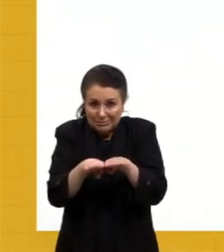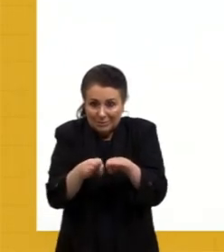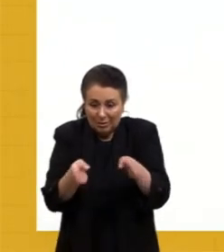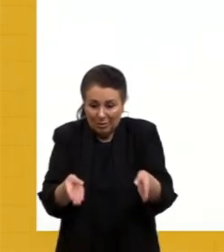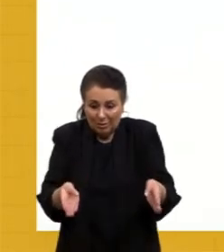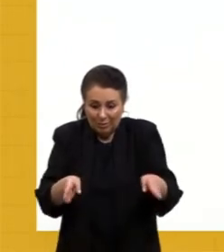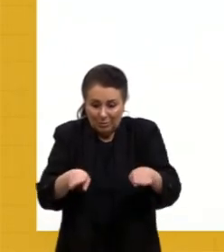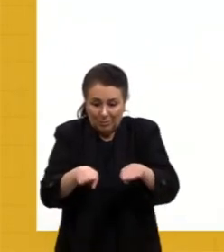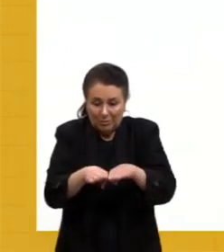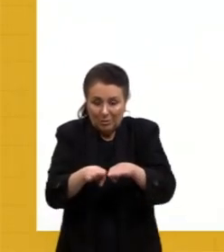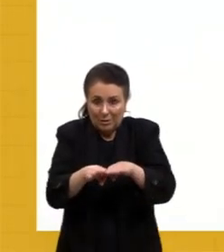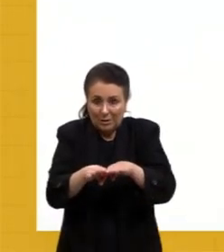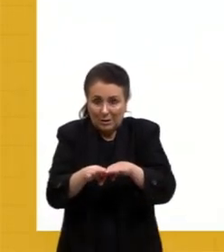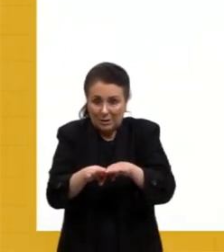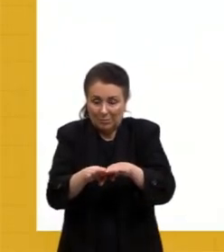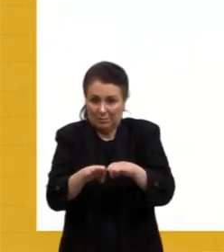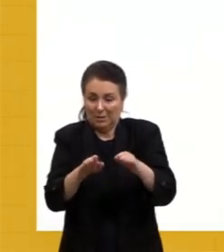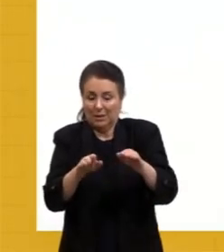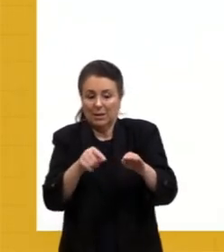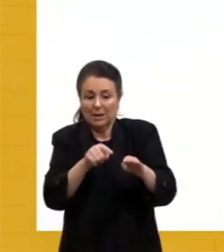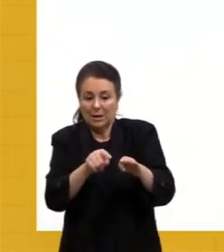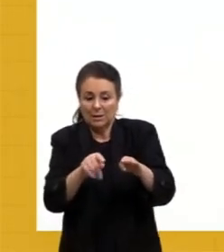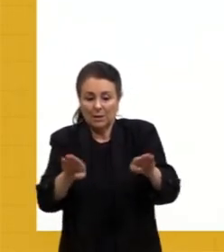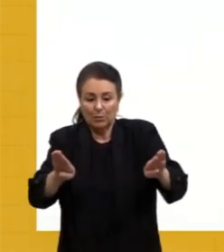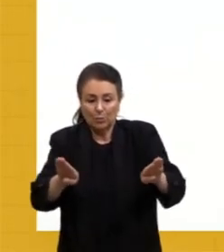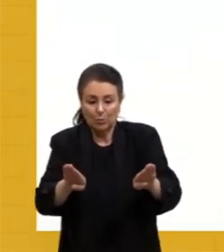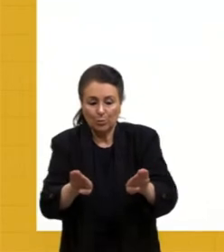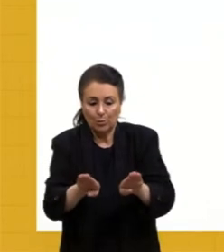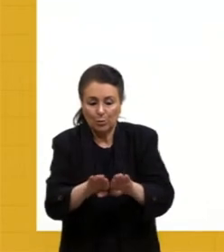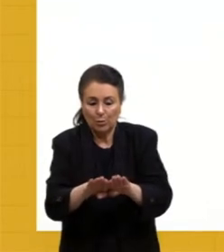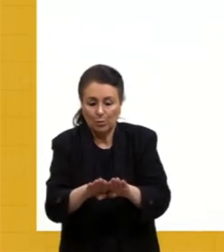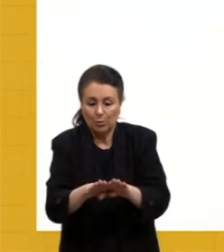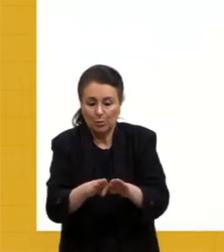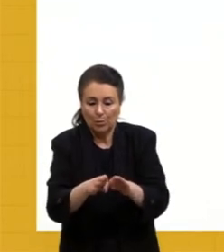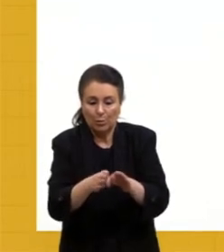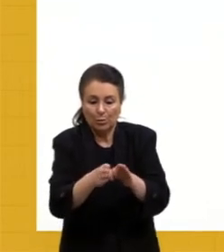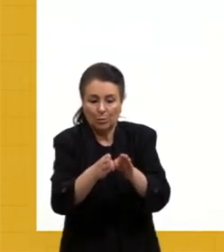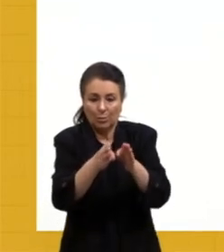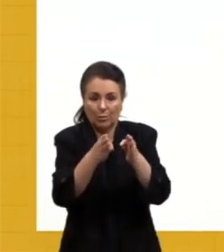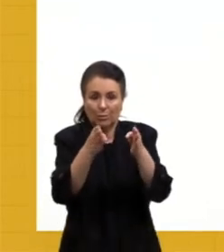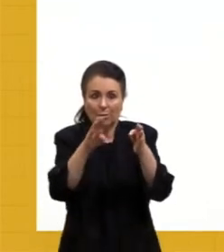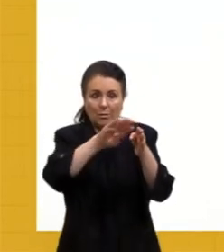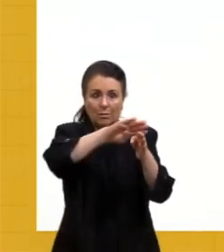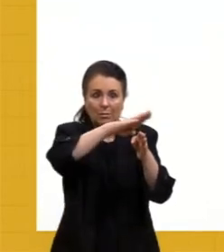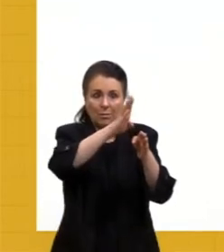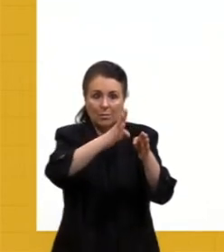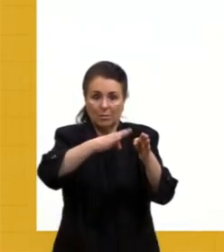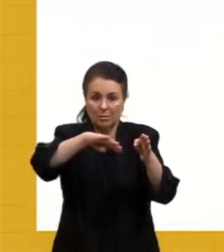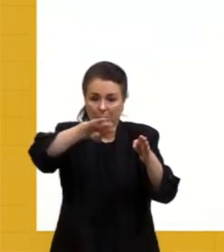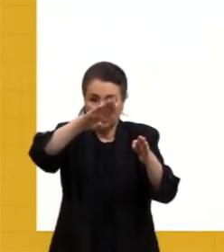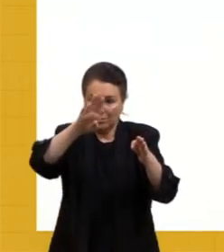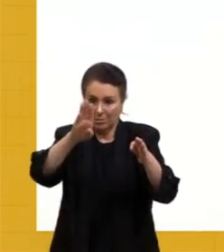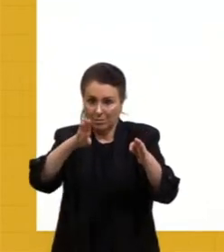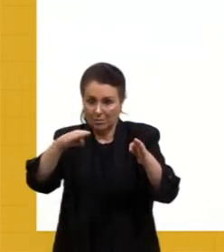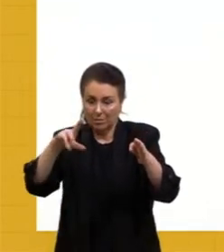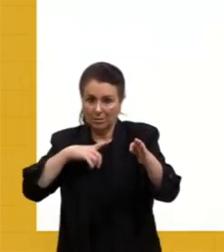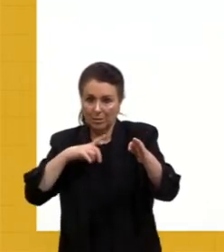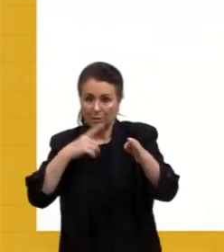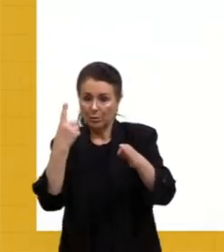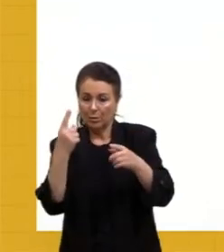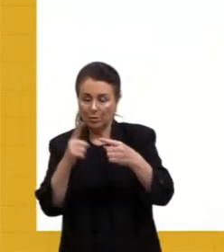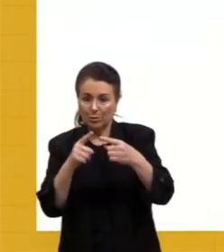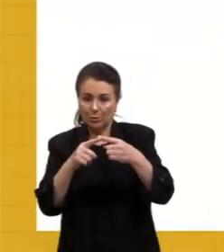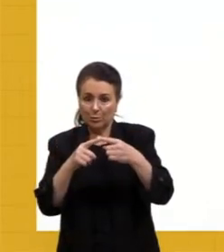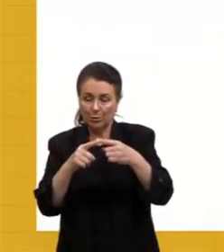esse choque aí vai produzir cadeias montanhosas, né, e aí nós temos dois tipos de contatos convergentes.